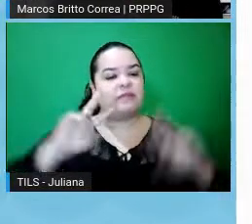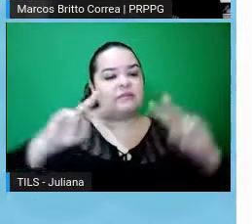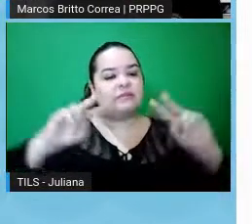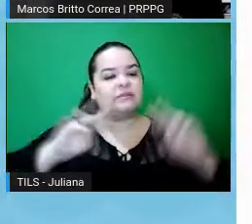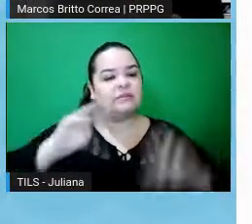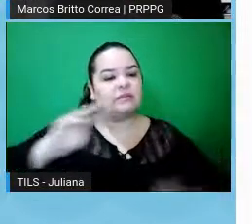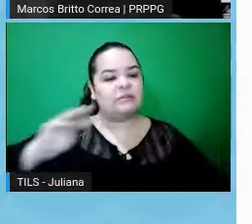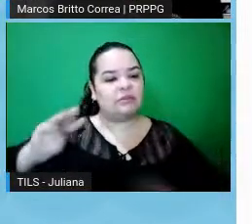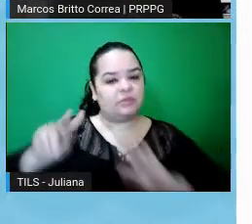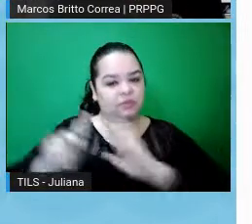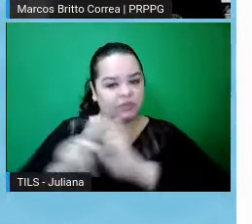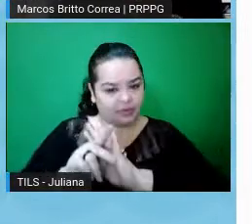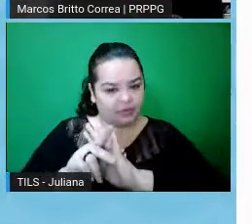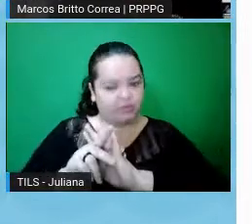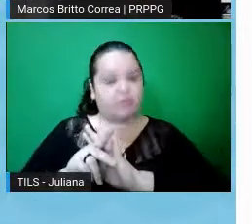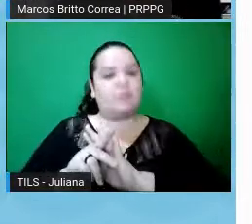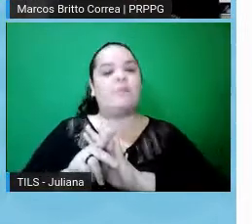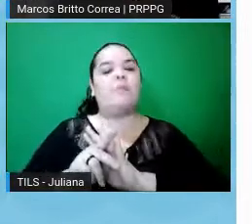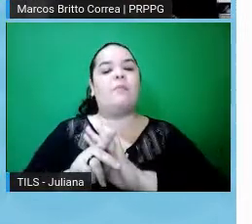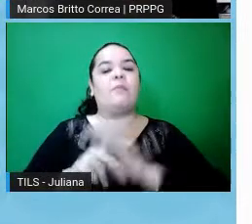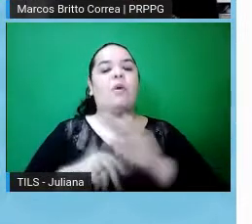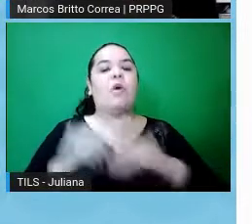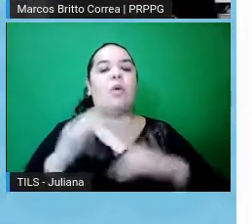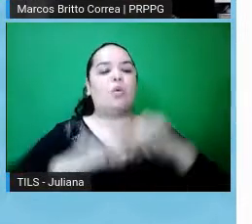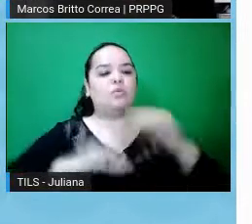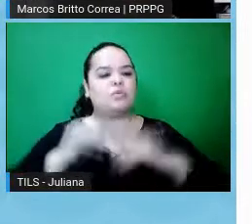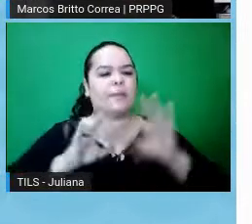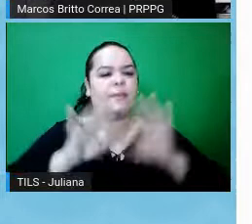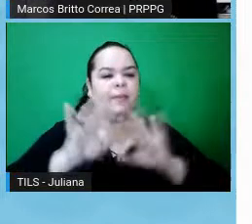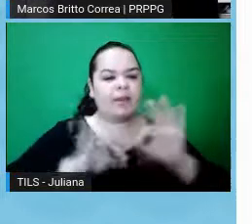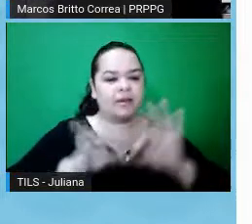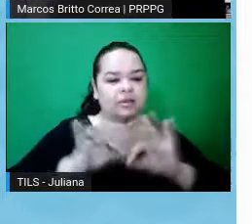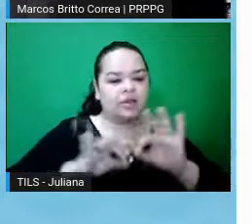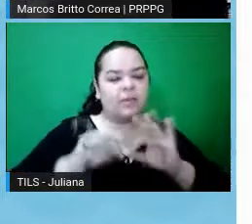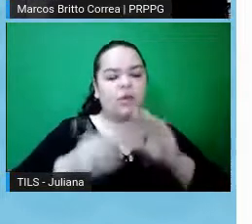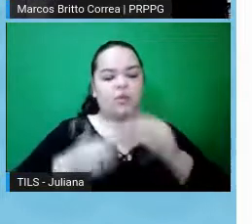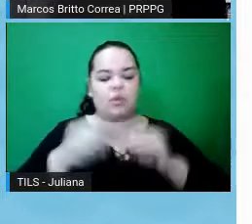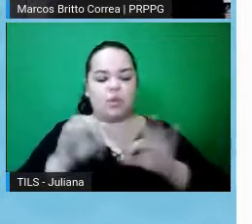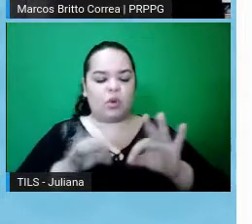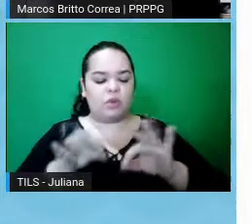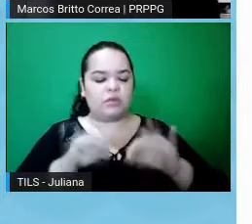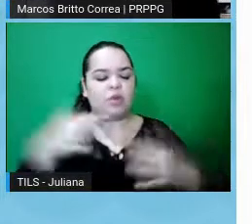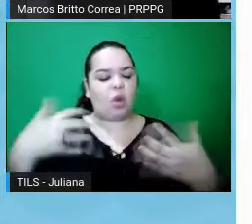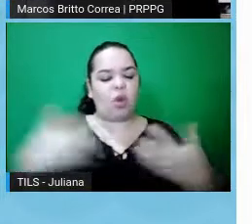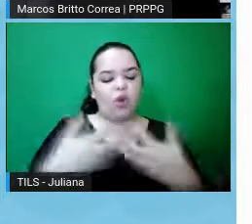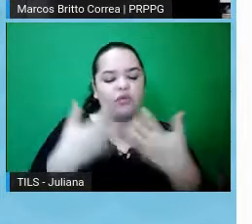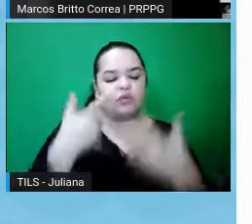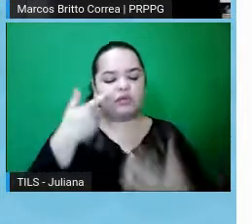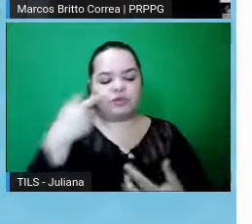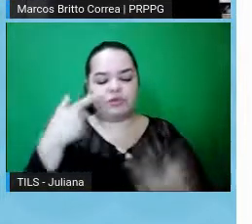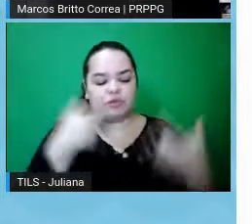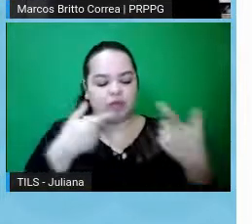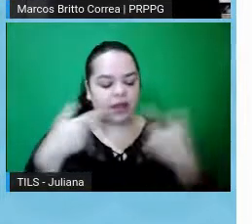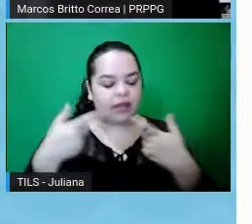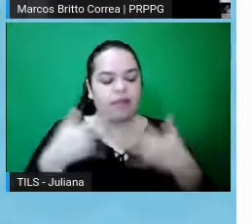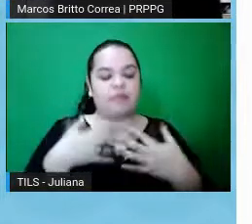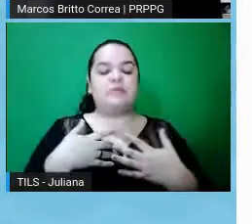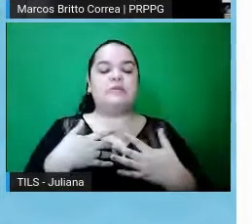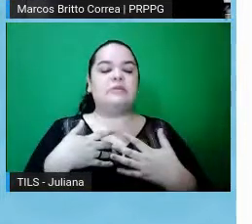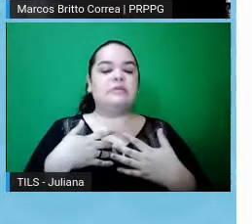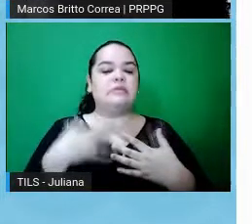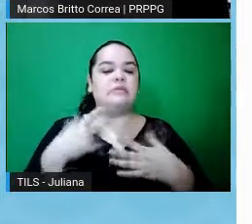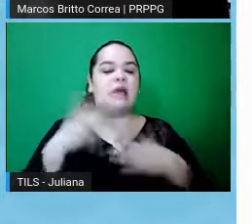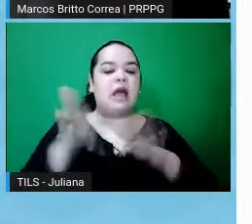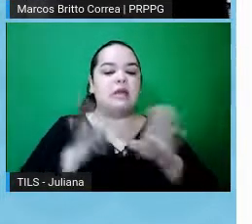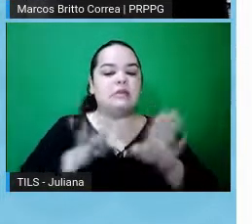de concepção, planejamento, construção e execução de projetos de pesquisa, conflitos de interesse, registro, conservação e acessibilidade a